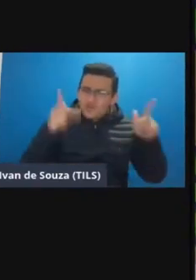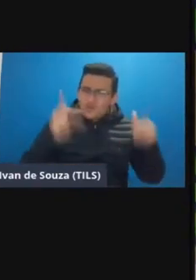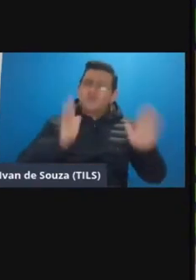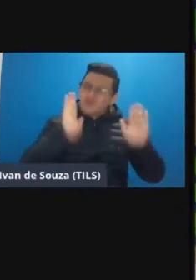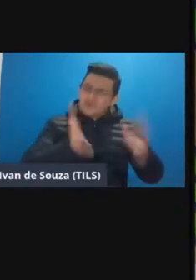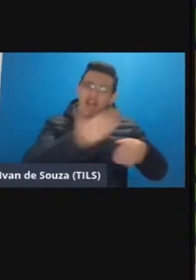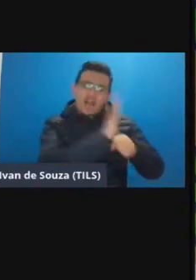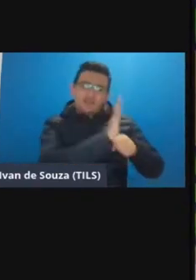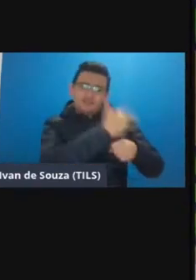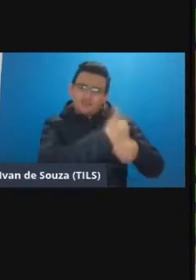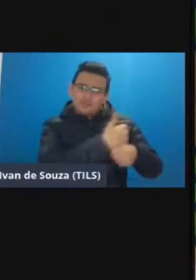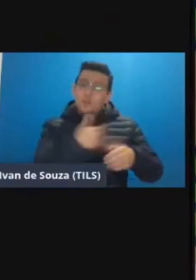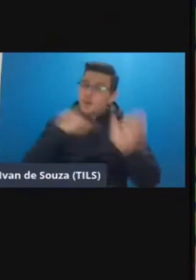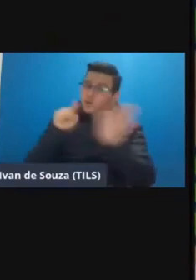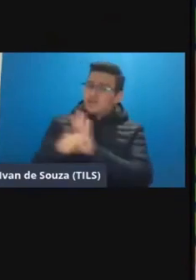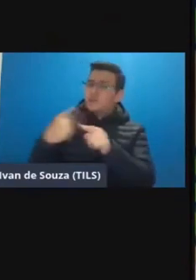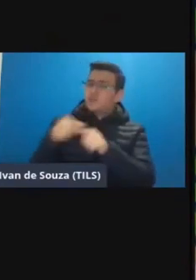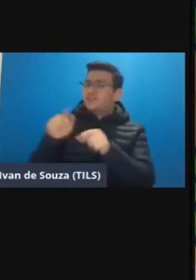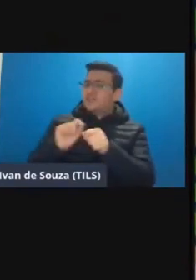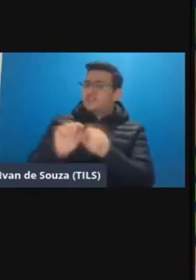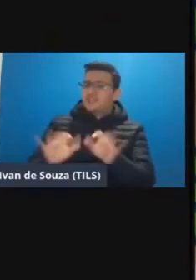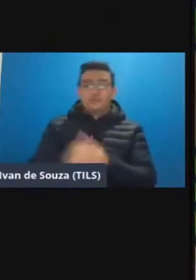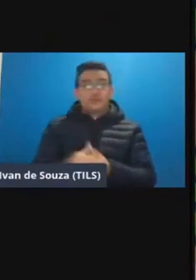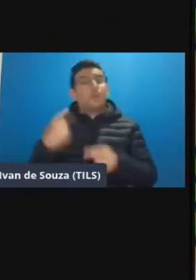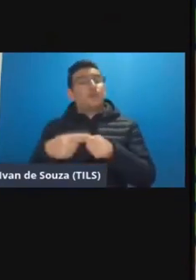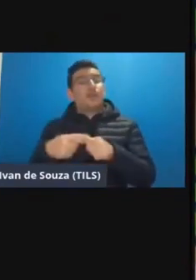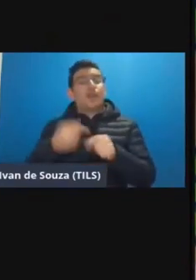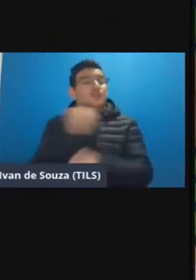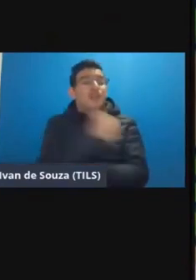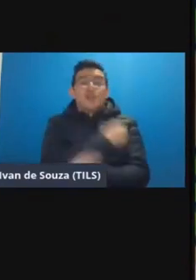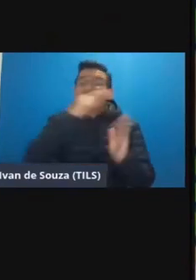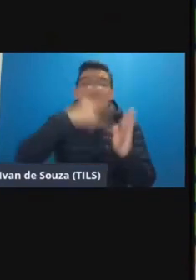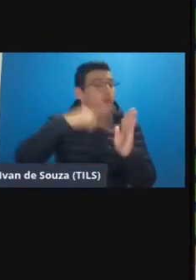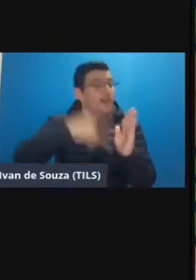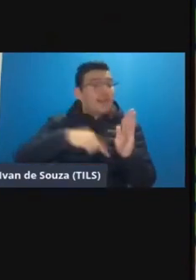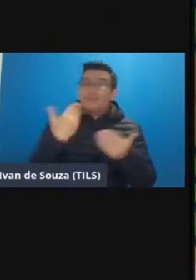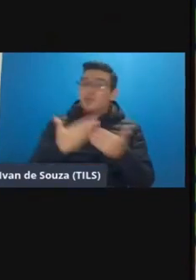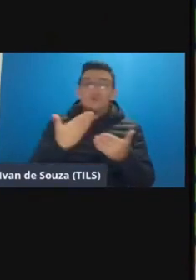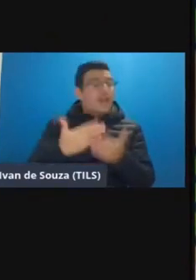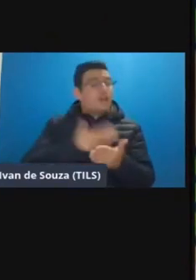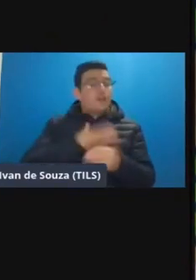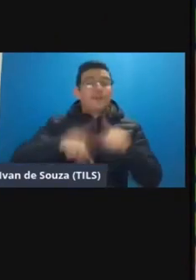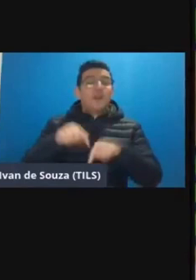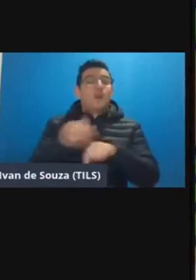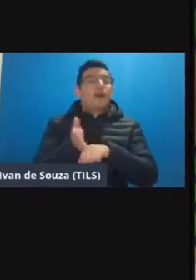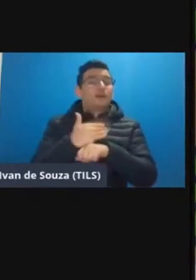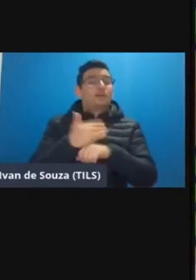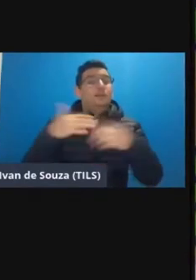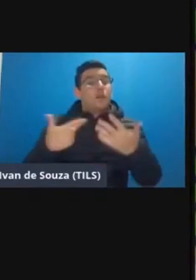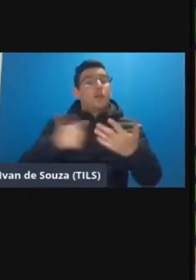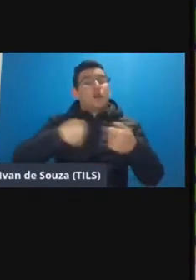já tem a videoaula perguntei professor por que que você faz isso porque os alunos não lêem eles não estudaram meu material antes então como eu preciso